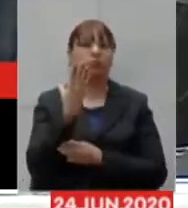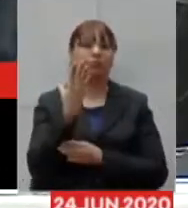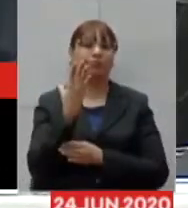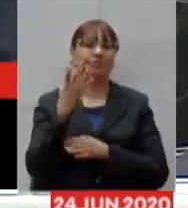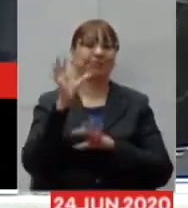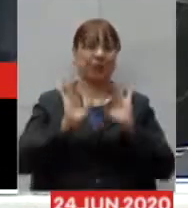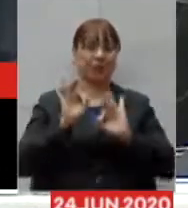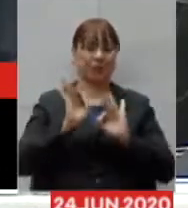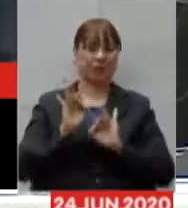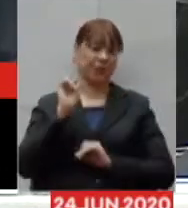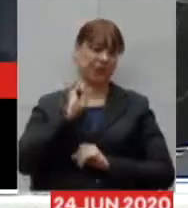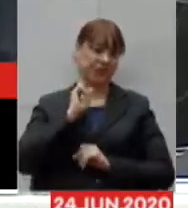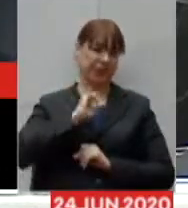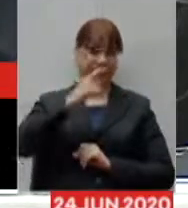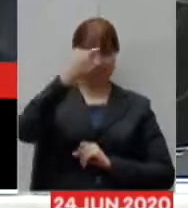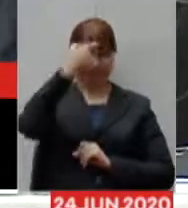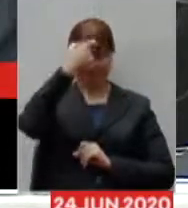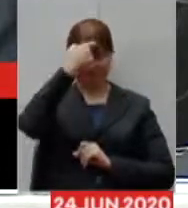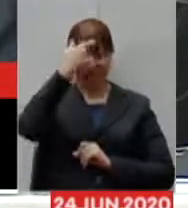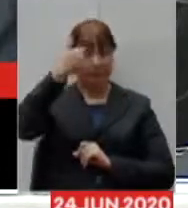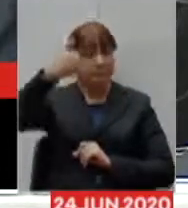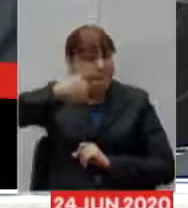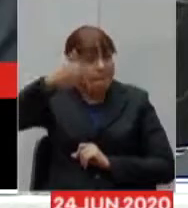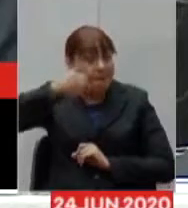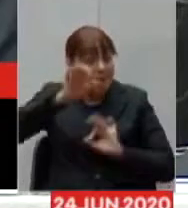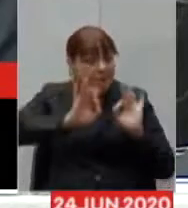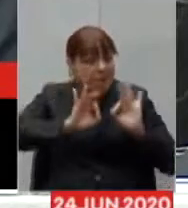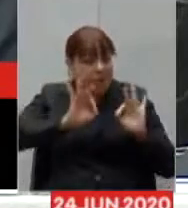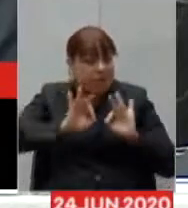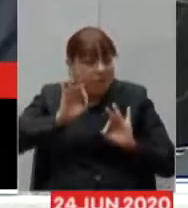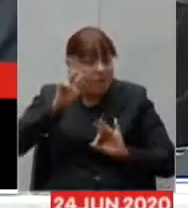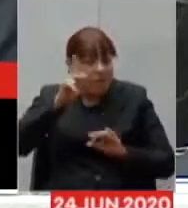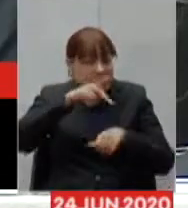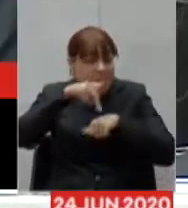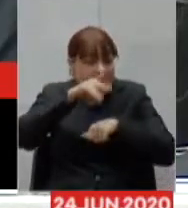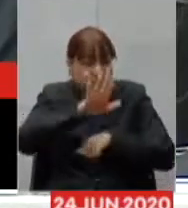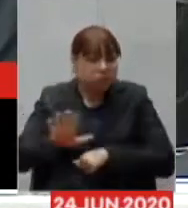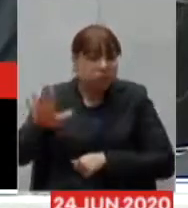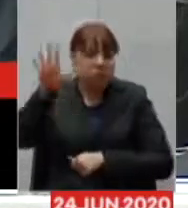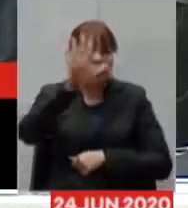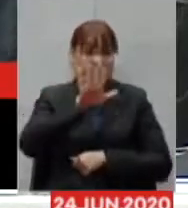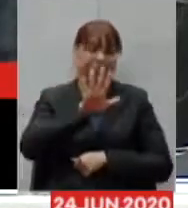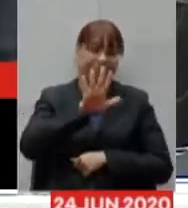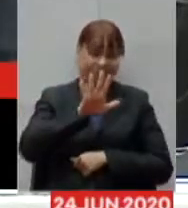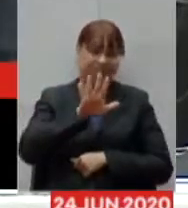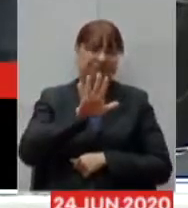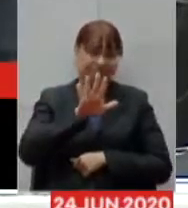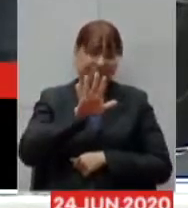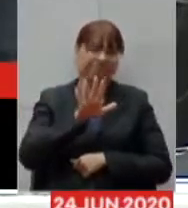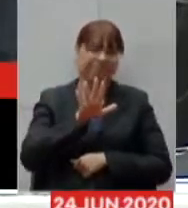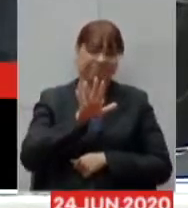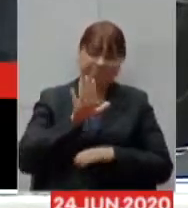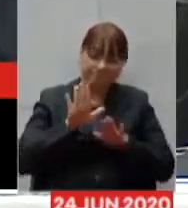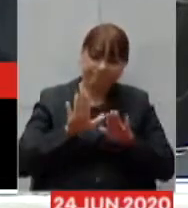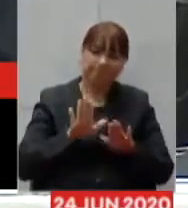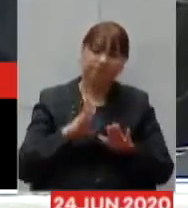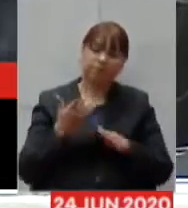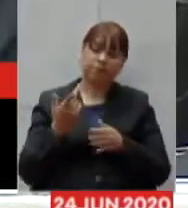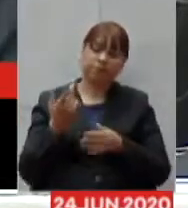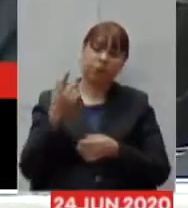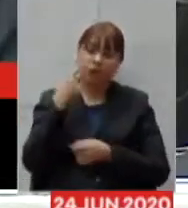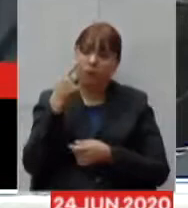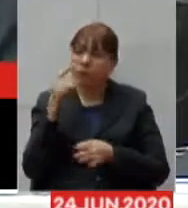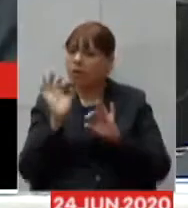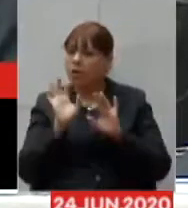foi o primeiro programa do país também com essa ideia de adequar o isolamento a realidade epidemiológica de cada